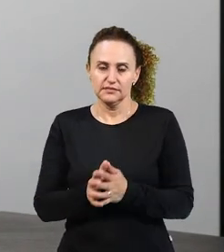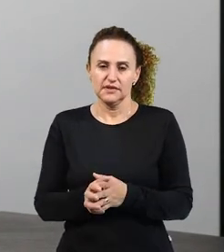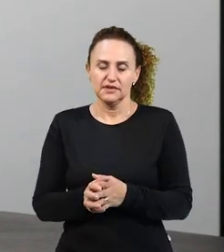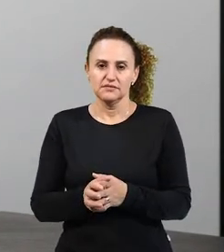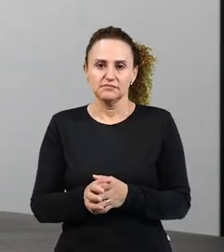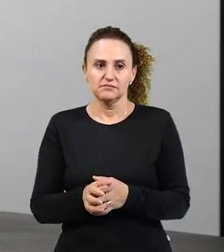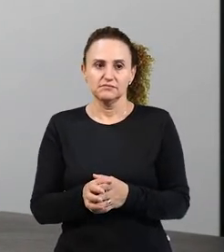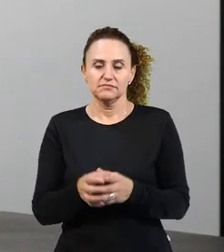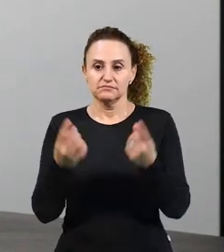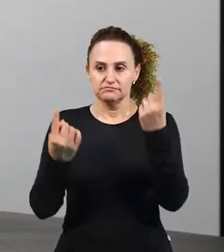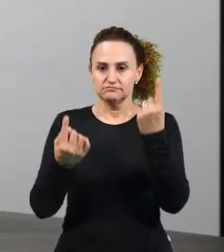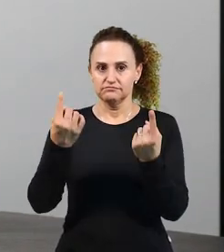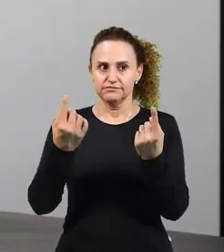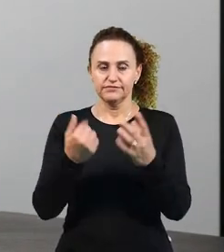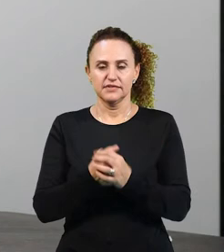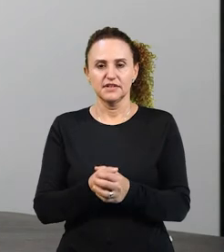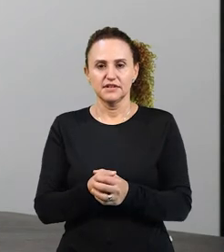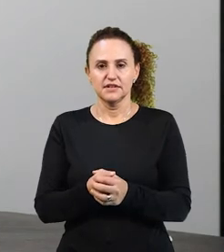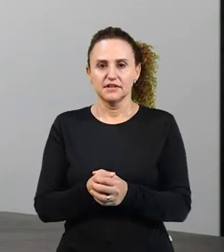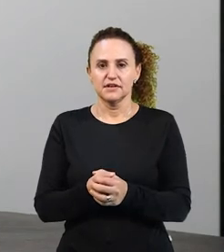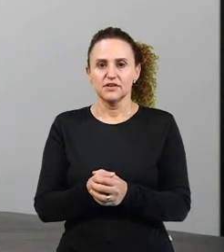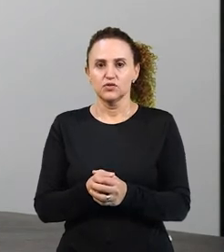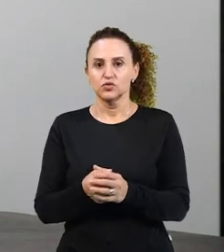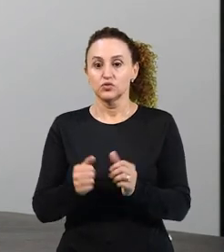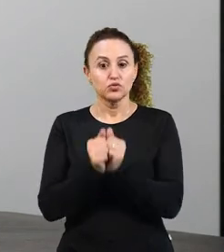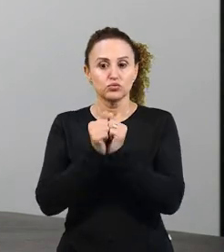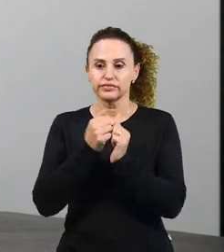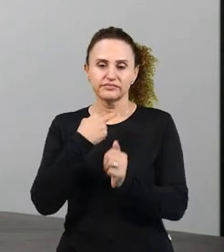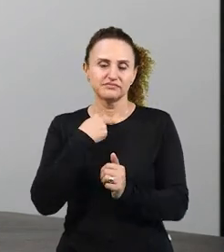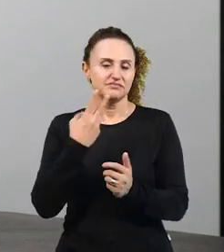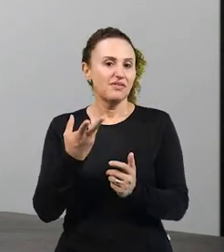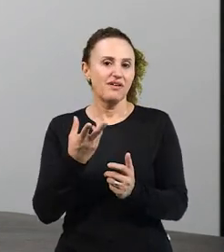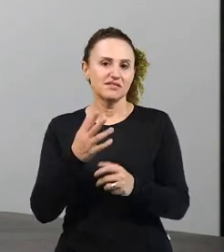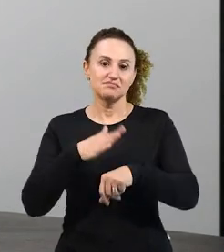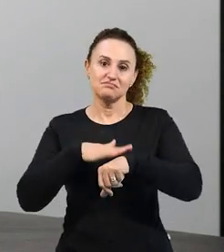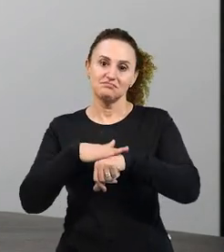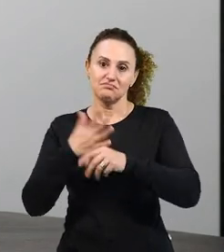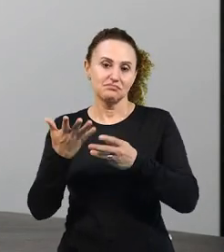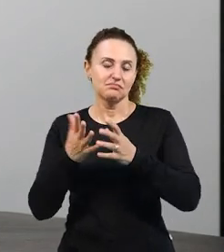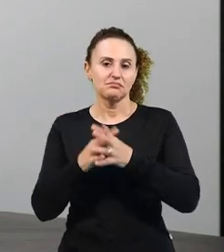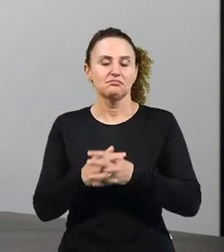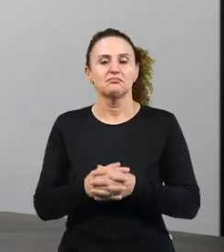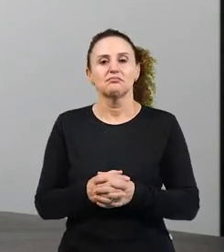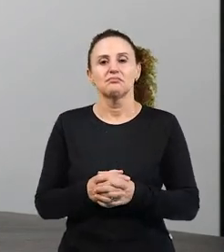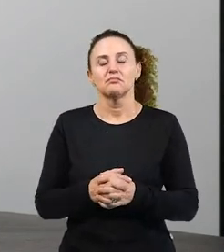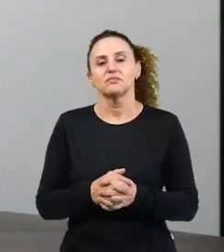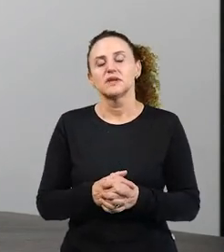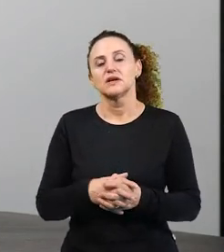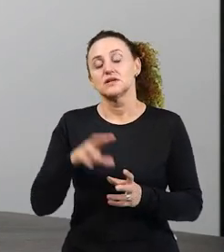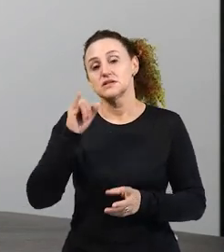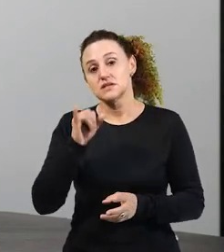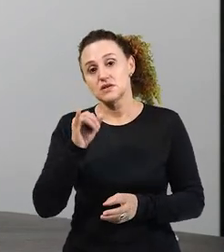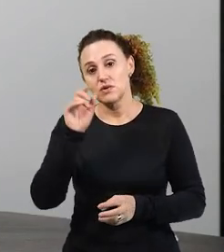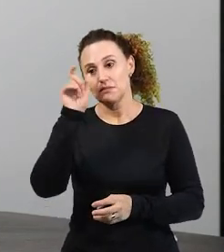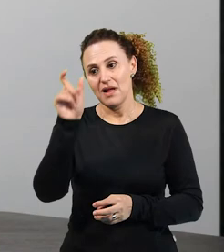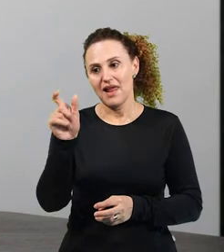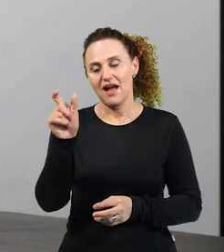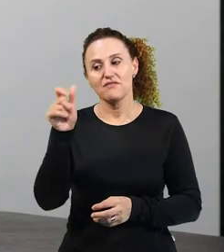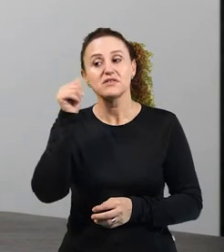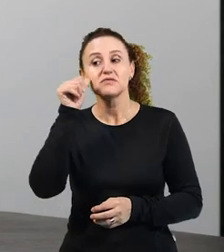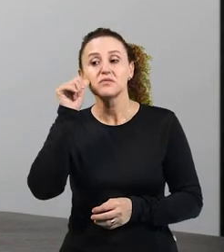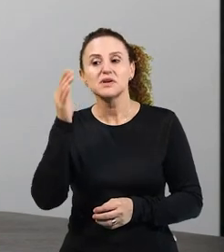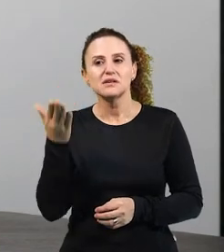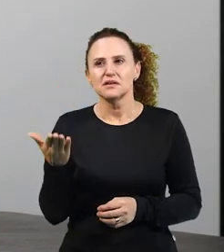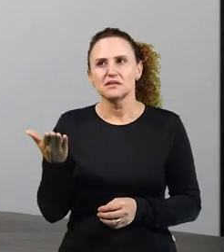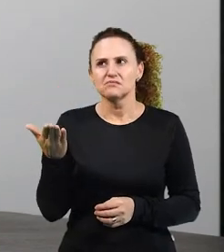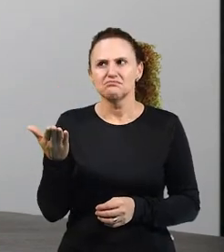pode tudo estar empregado ao mesmo tempo, né? Você, se uma palavra está no feminino,